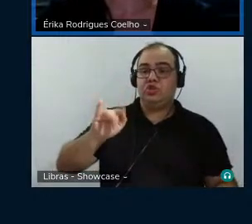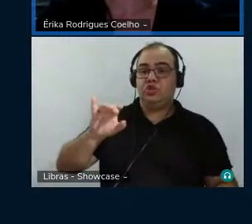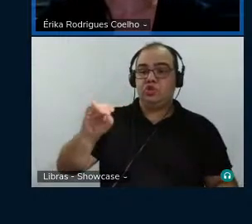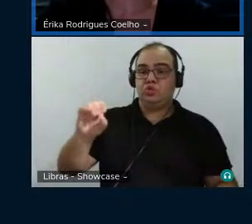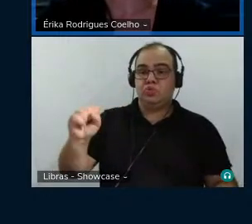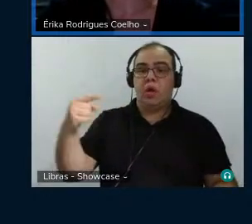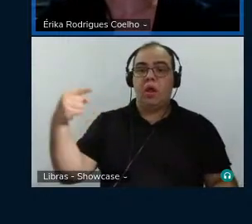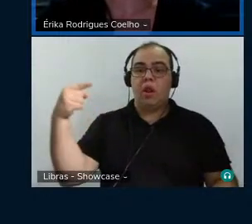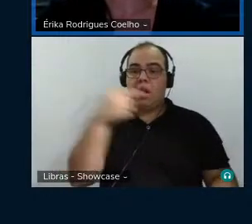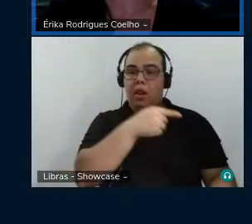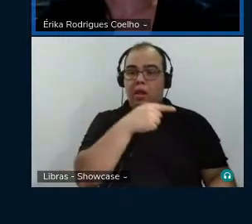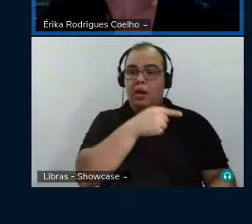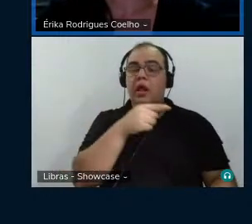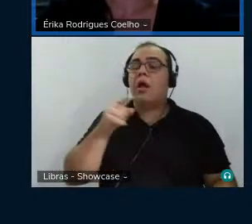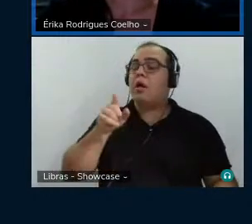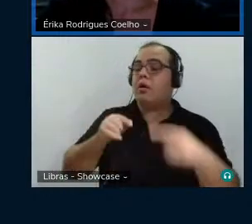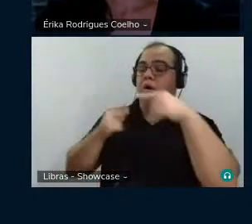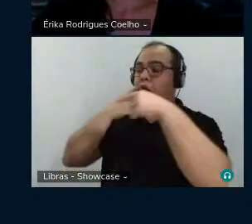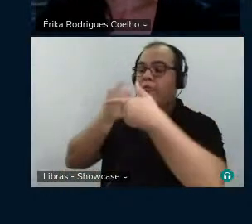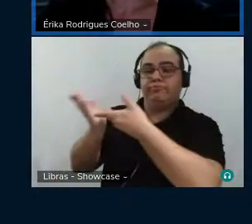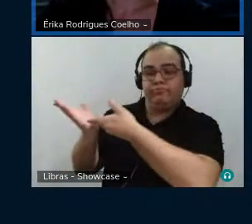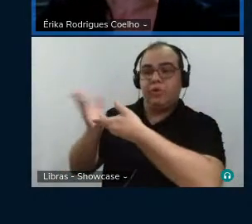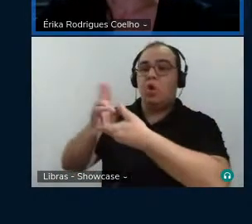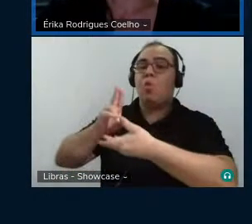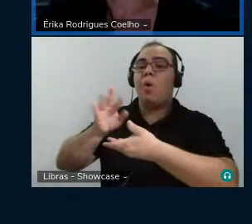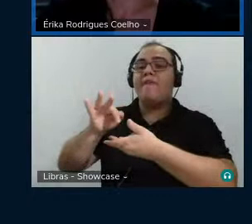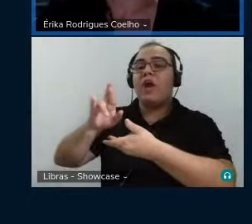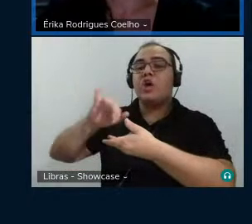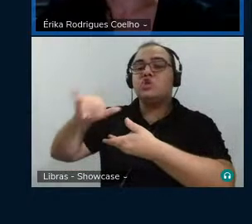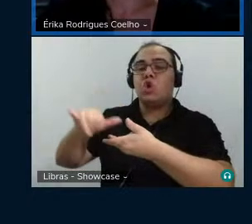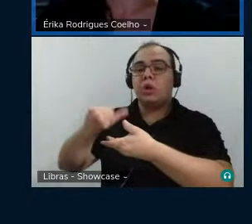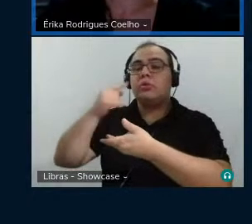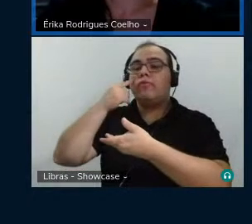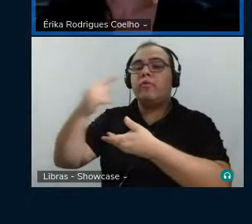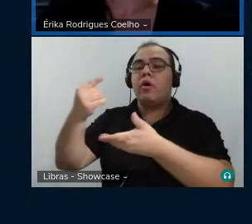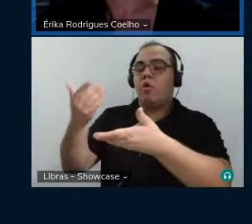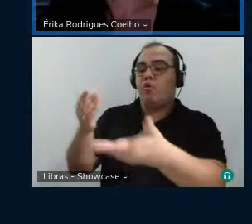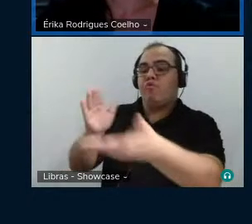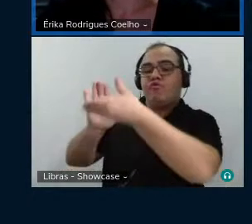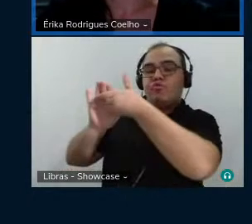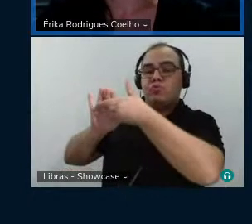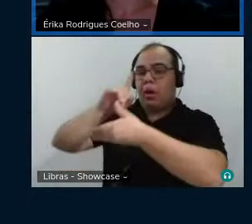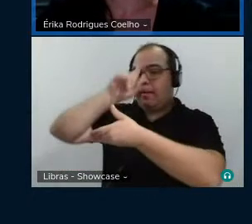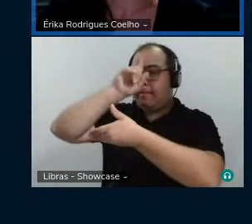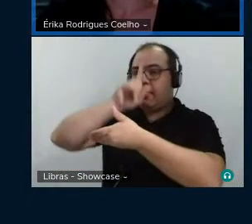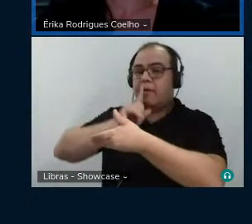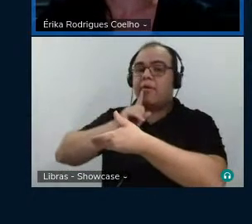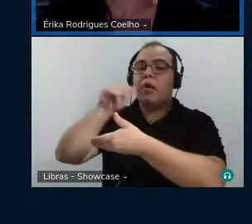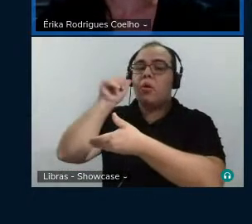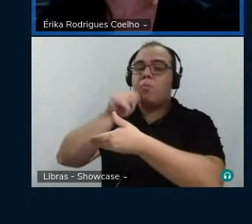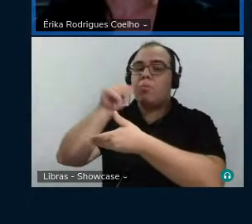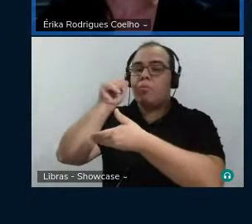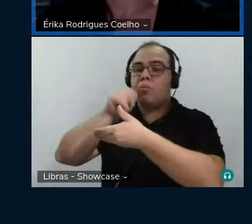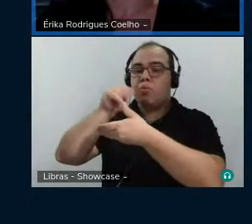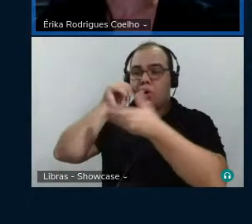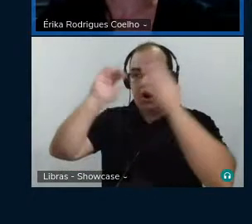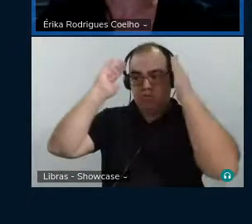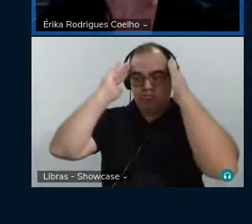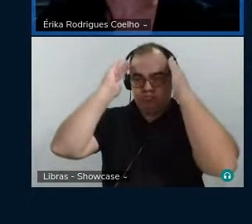é o Raízes, ele tem um fundo amarelo com uma mulher de turbante,